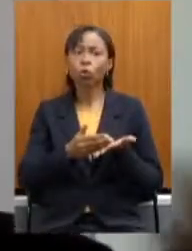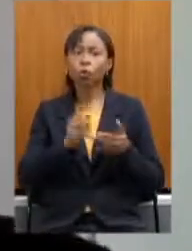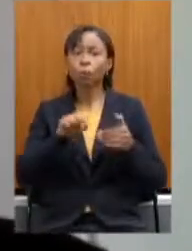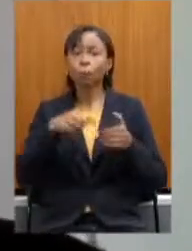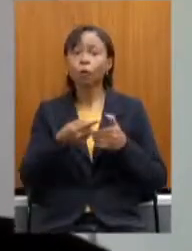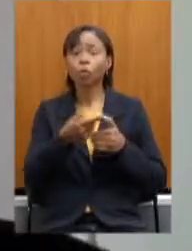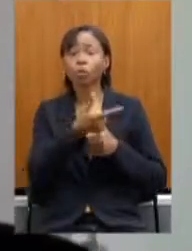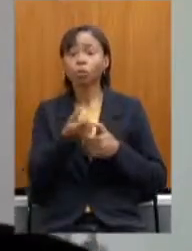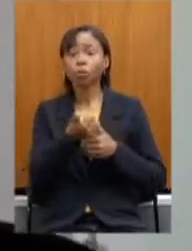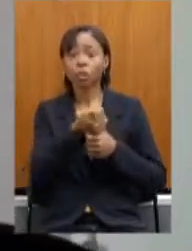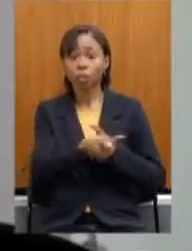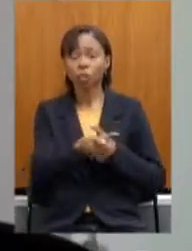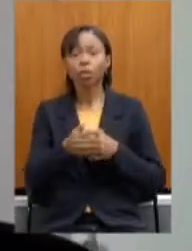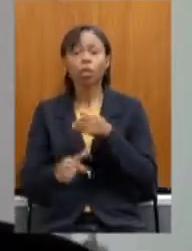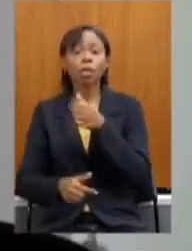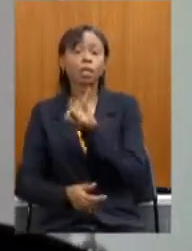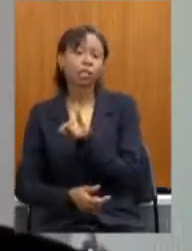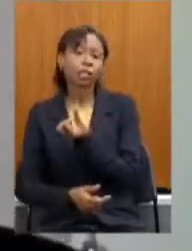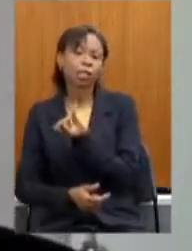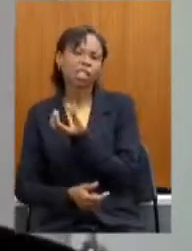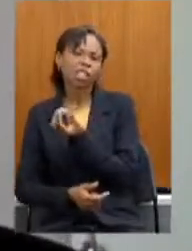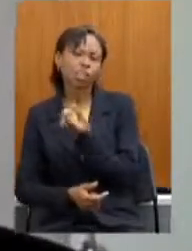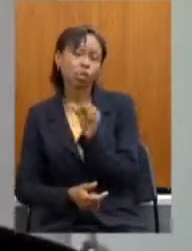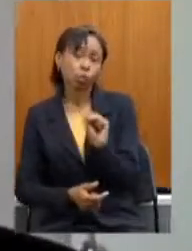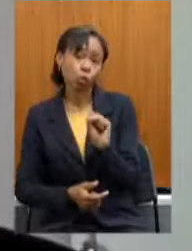outros 608 são designados.